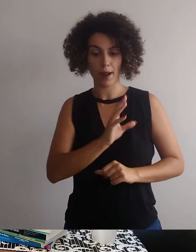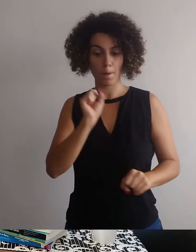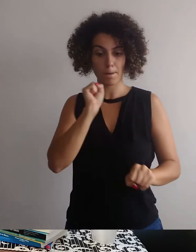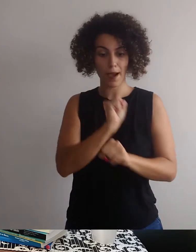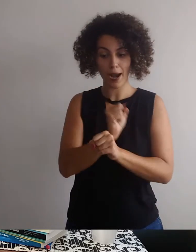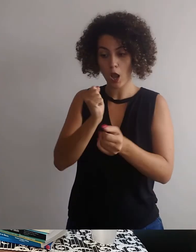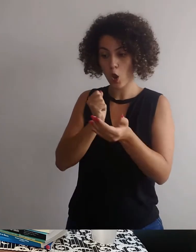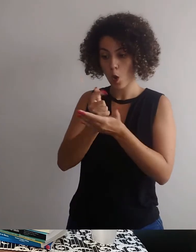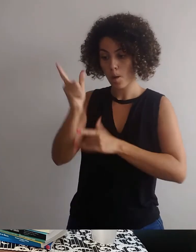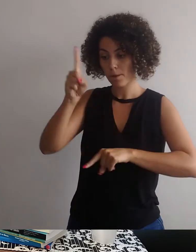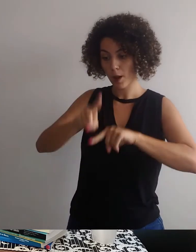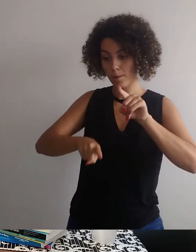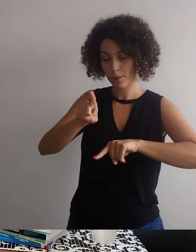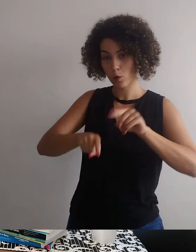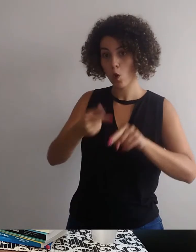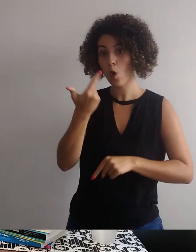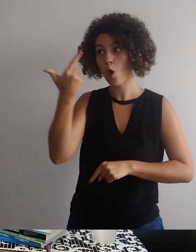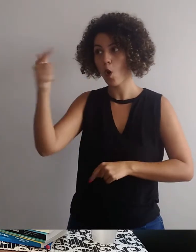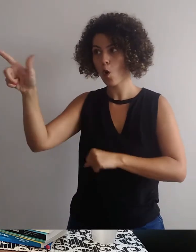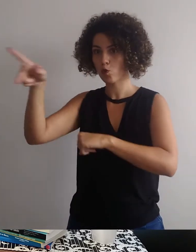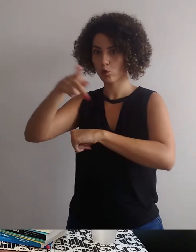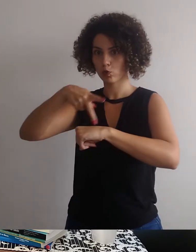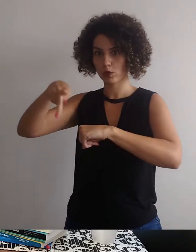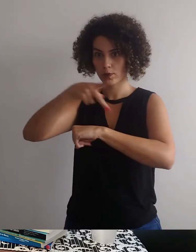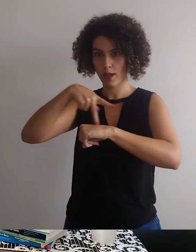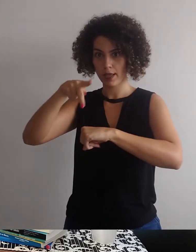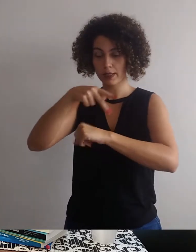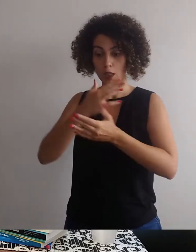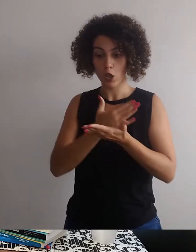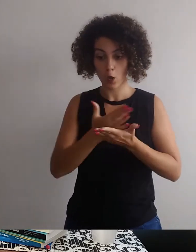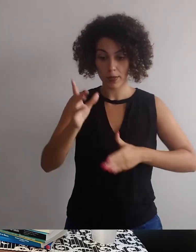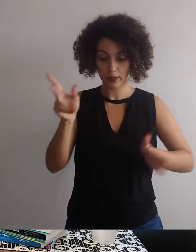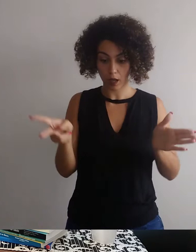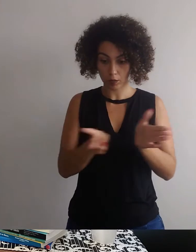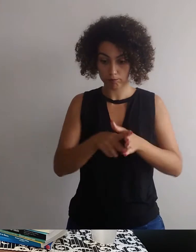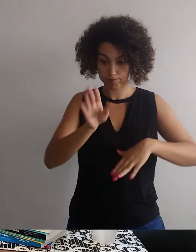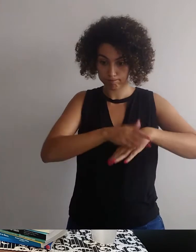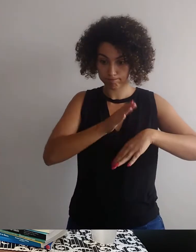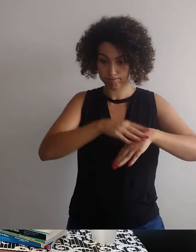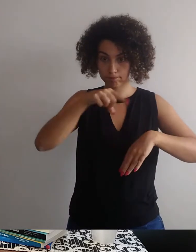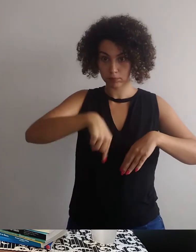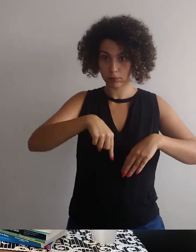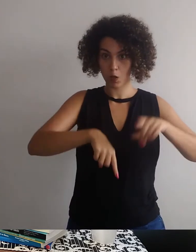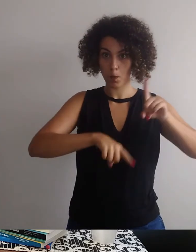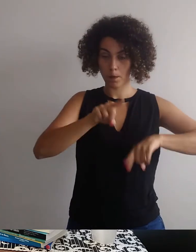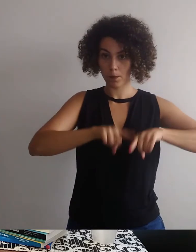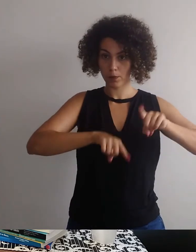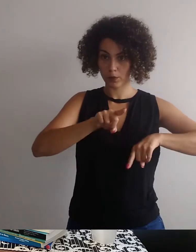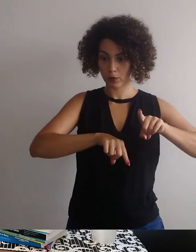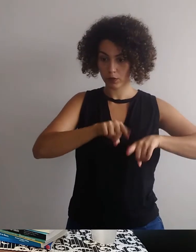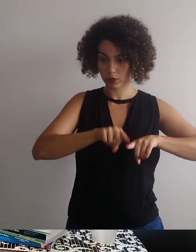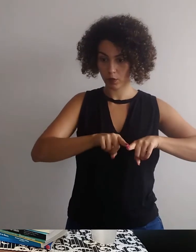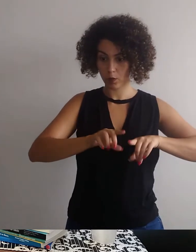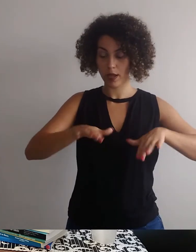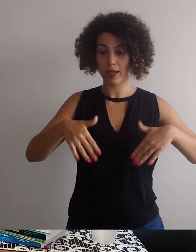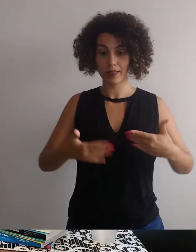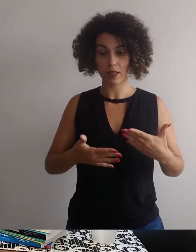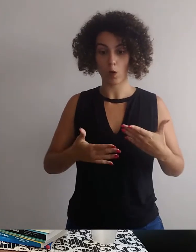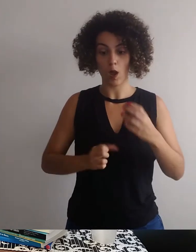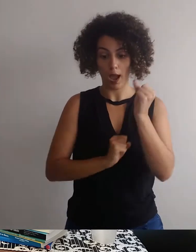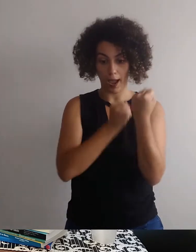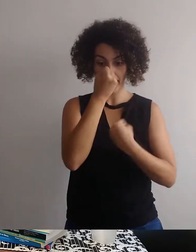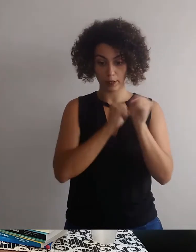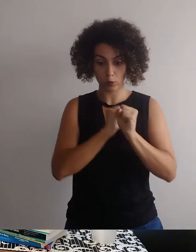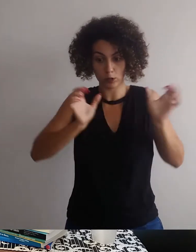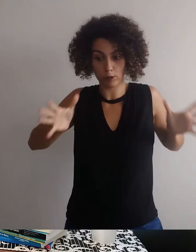o país parar de comprar produtos que vêm de fora e passar a produzí-los aqui mesmo dentro do país,